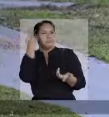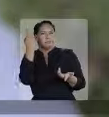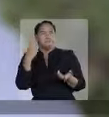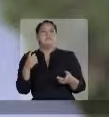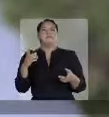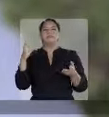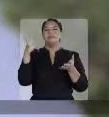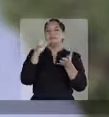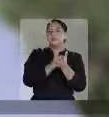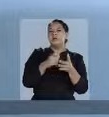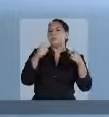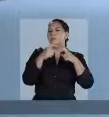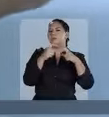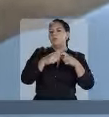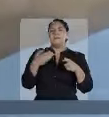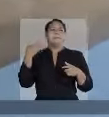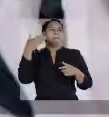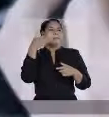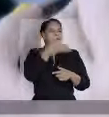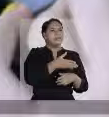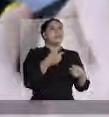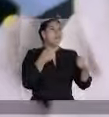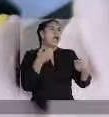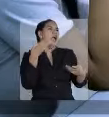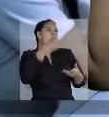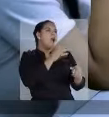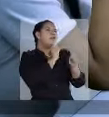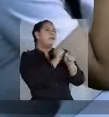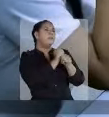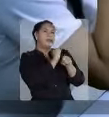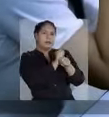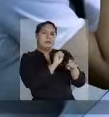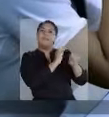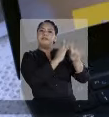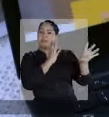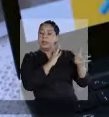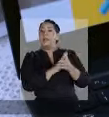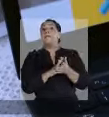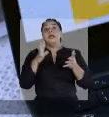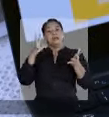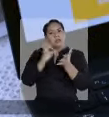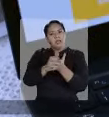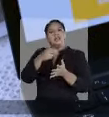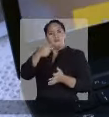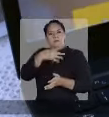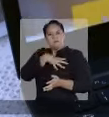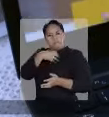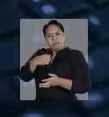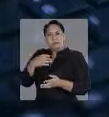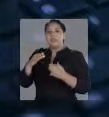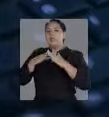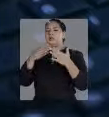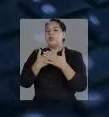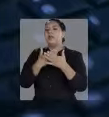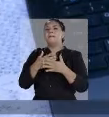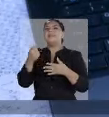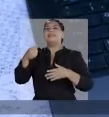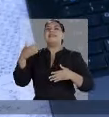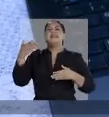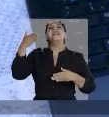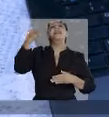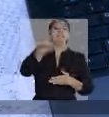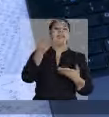consultas médicas sem precisar ir ao posto de saúde e esperar em filas. Matricular os filhos na escola sem